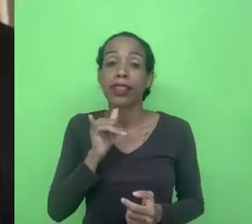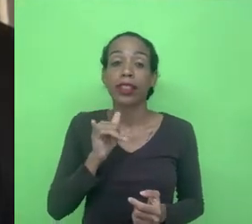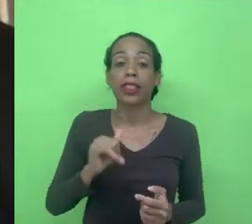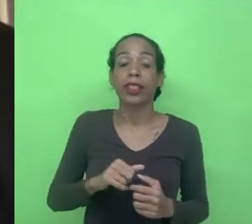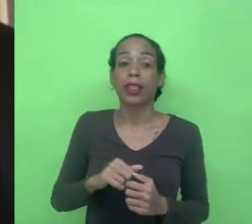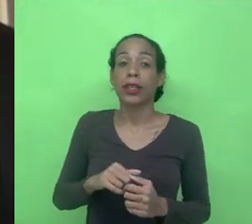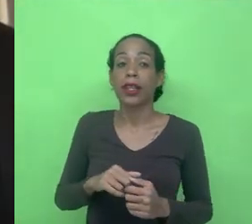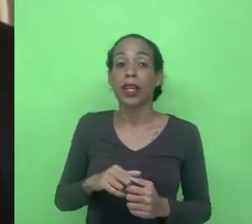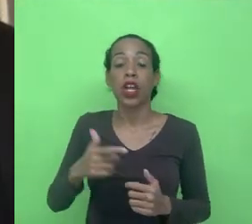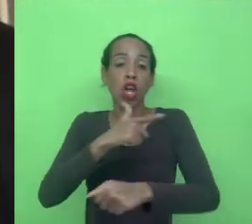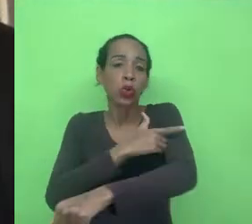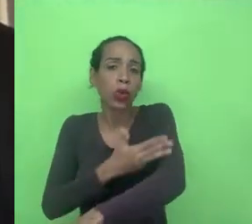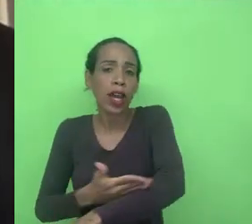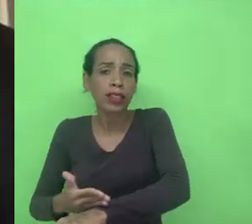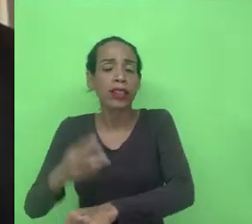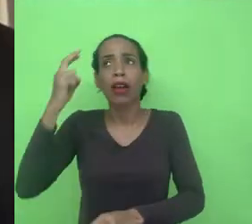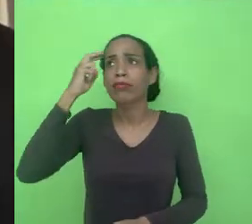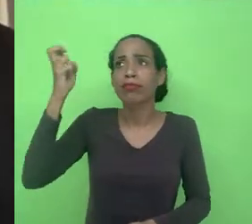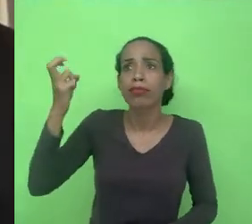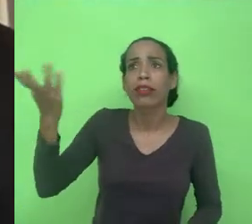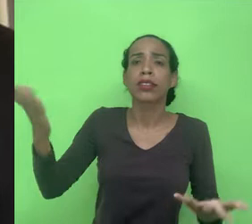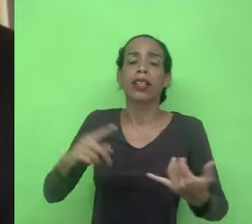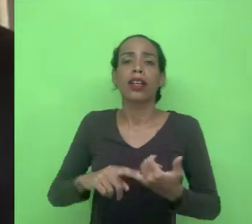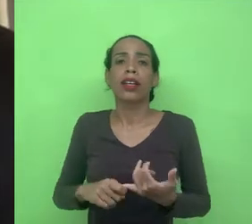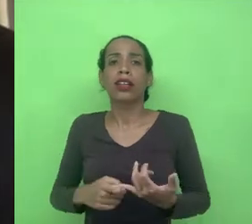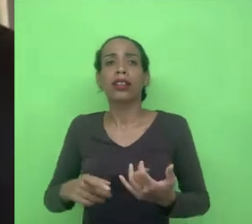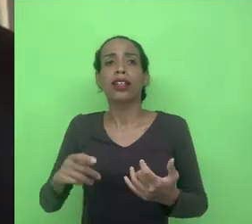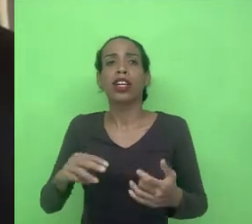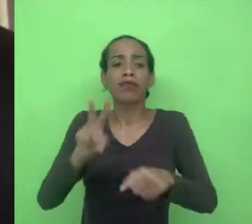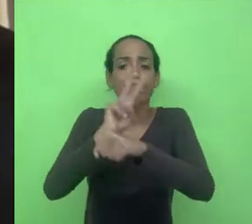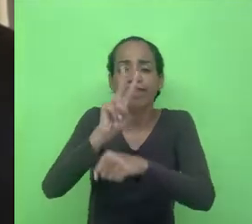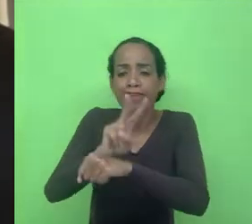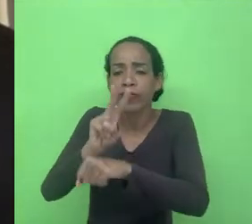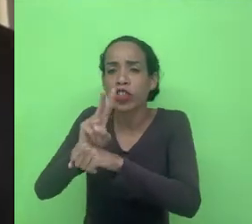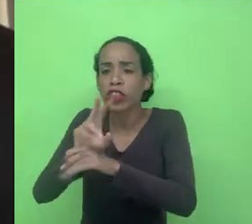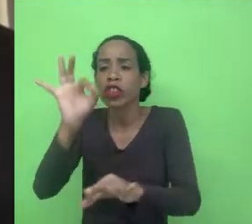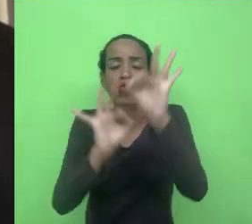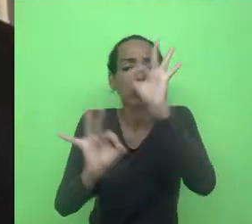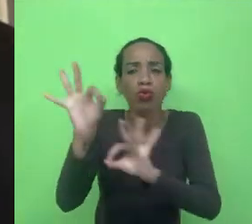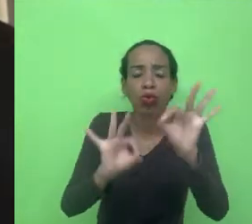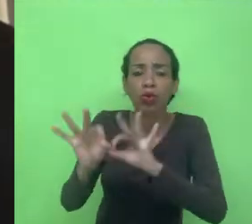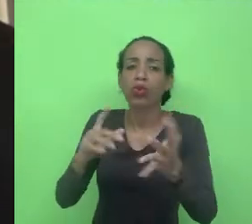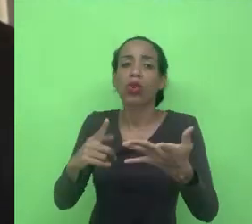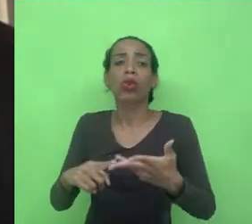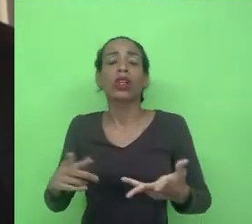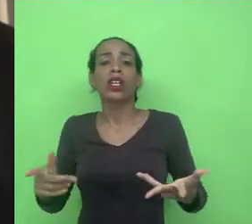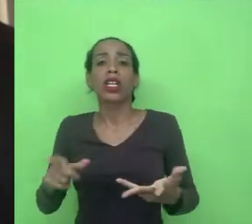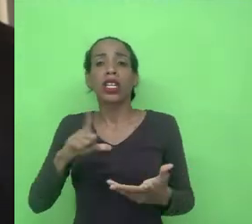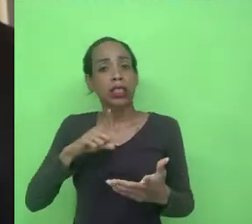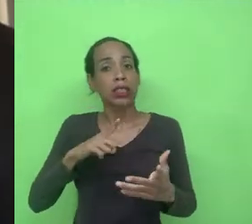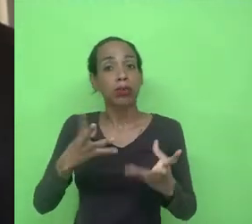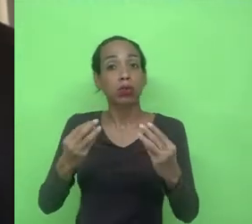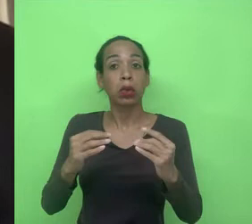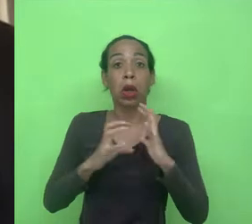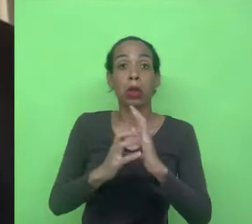para educar inteligências artificiais, eles são motores de vigilância, de controle. E esses dados, eles são